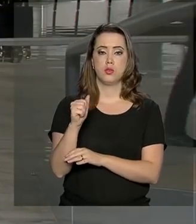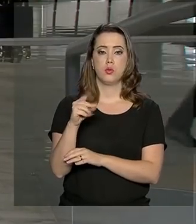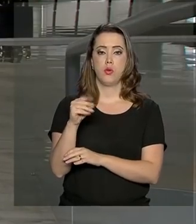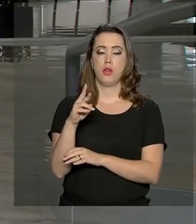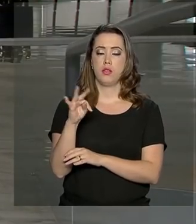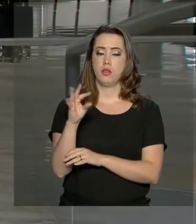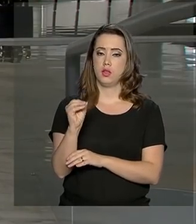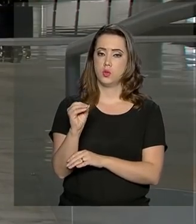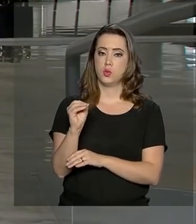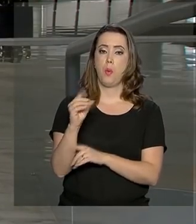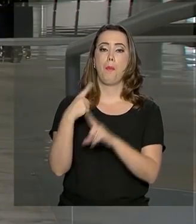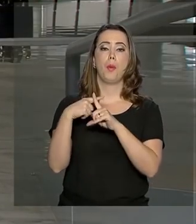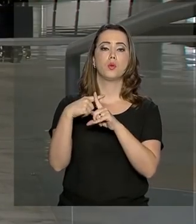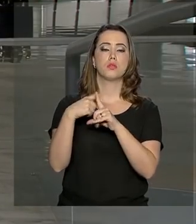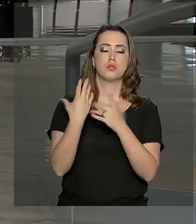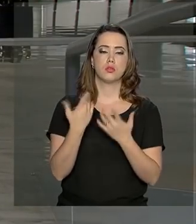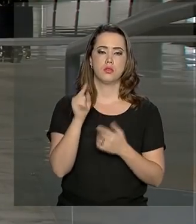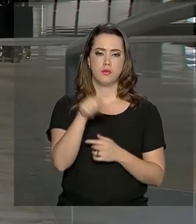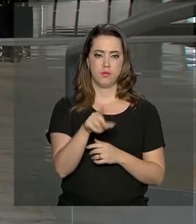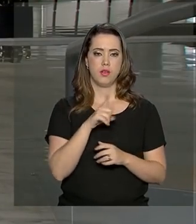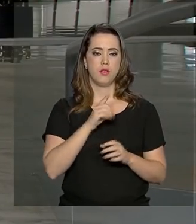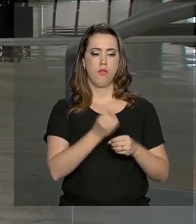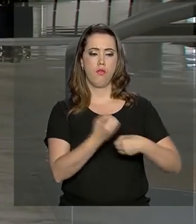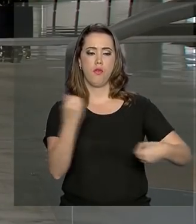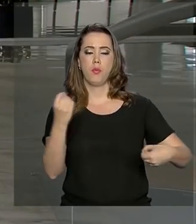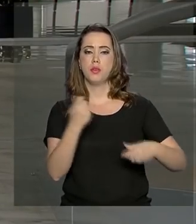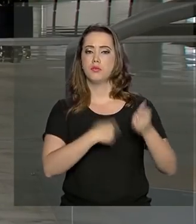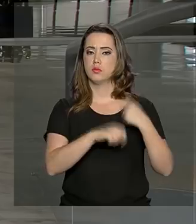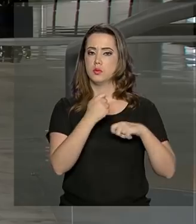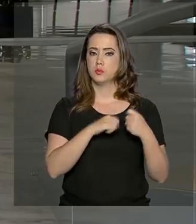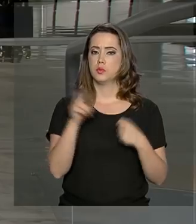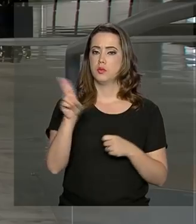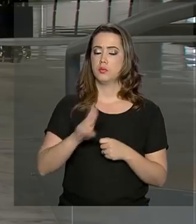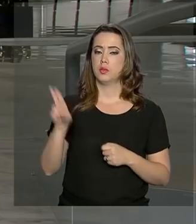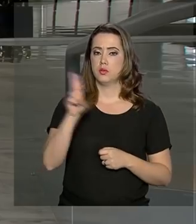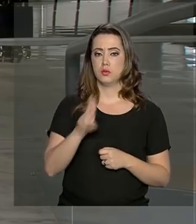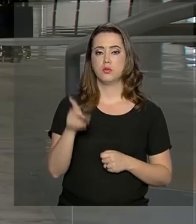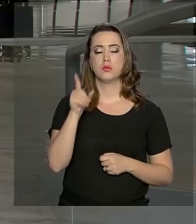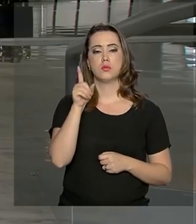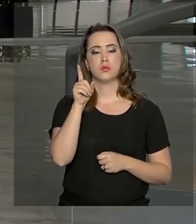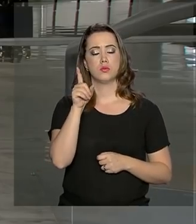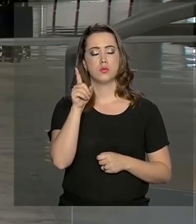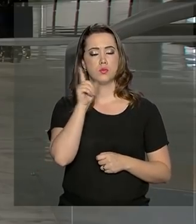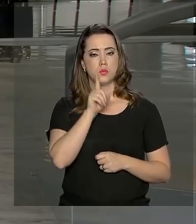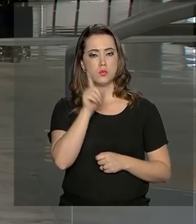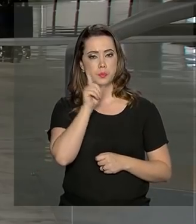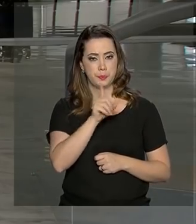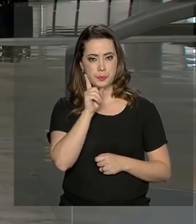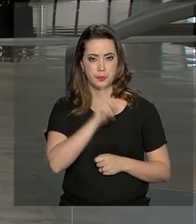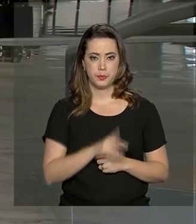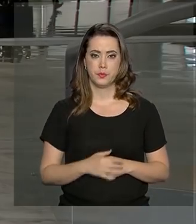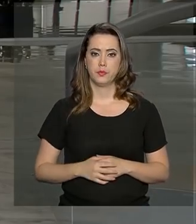Roberto Campos Neto é formado em economia pela Universidade da Califórnia, em Los Angeles, nos Estados Unidos.